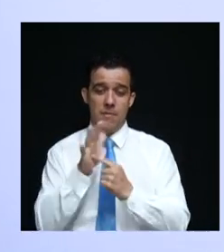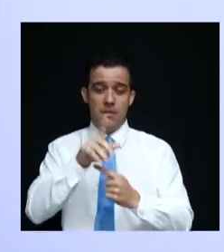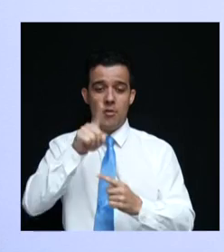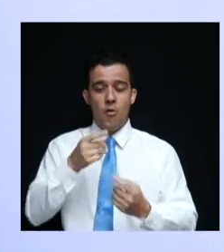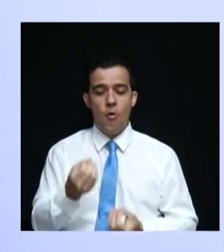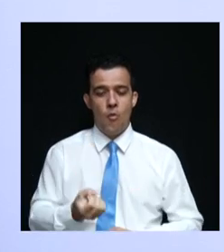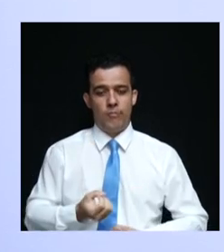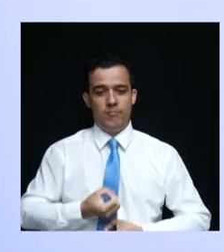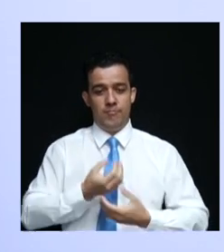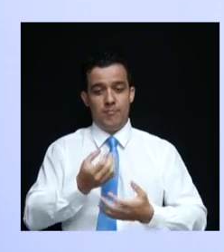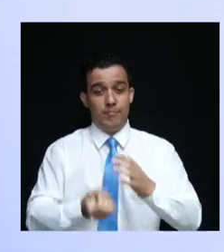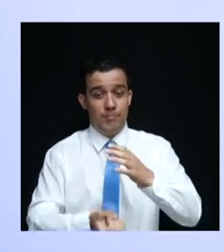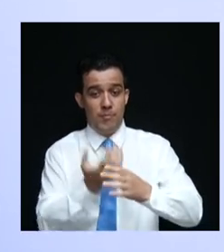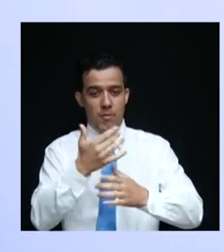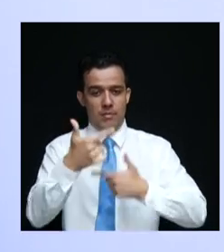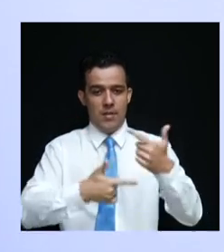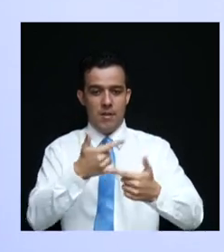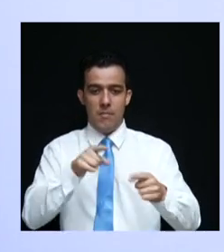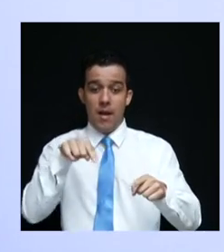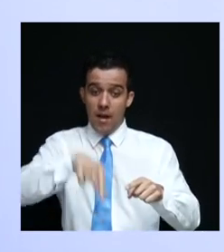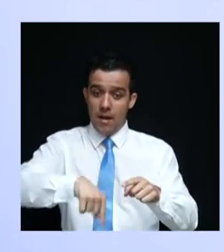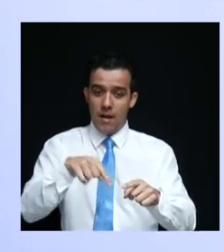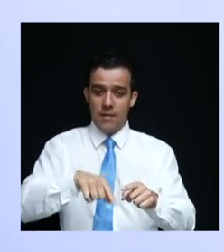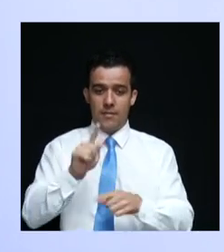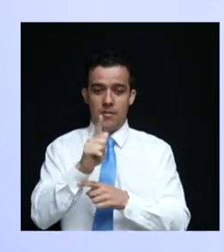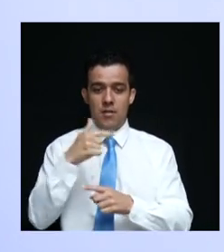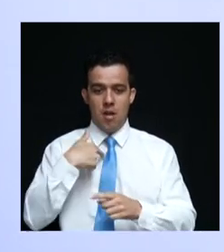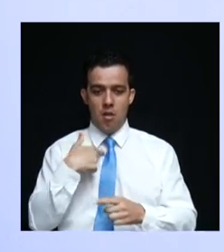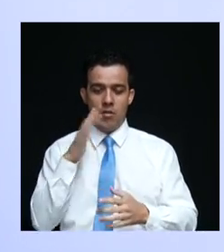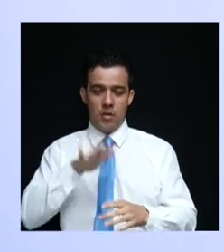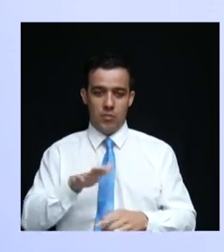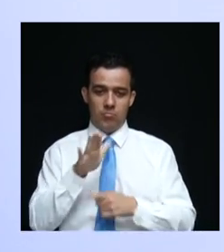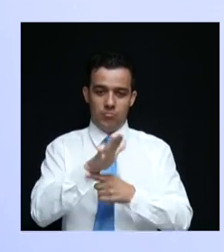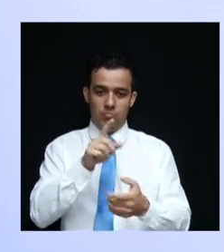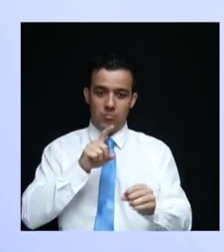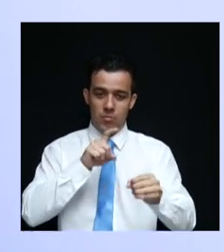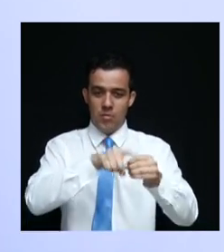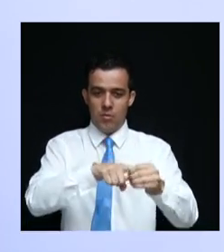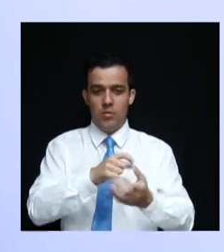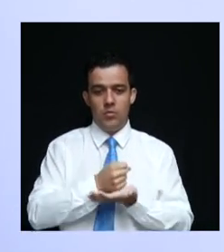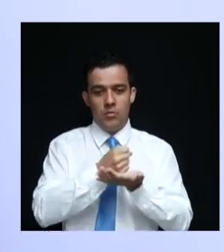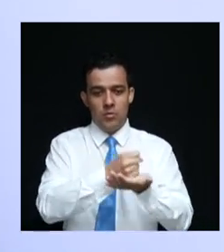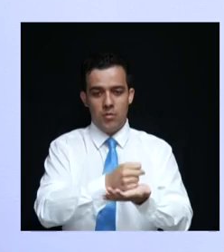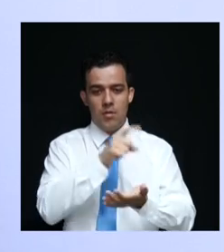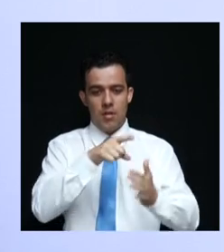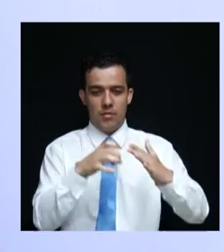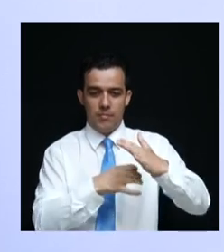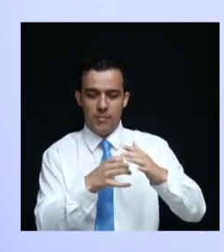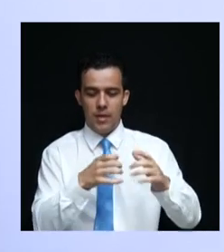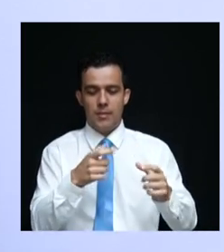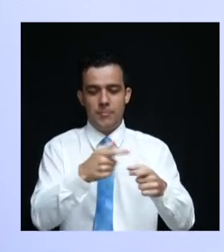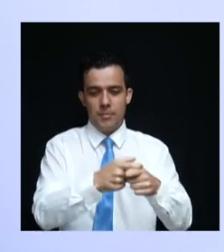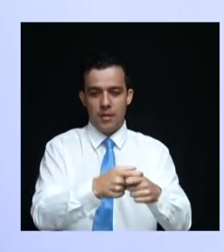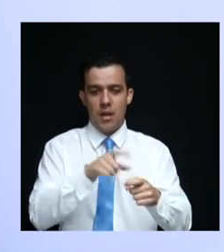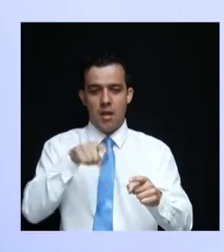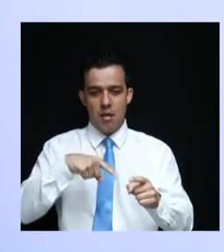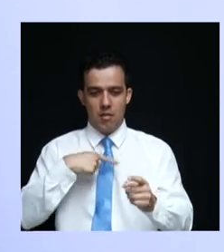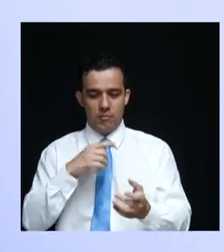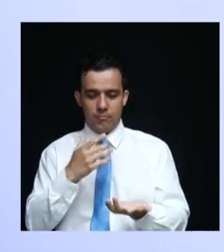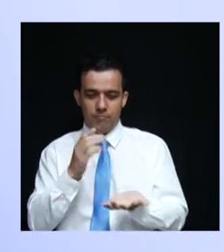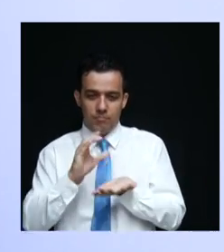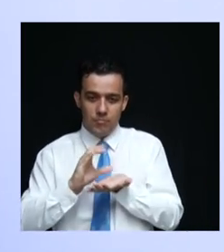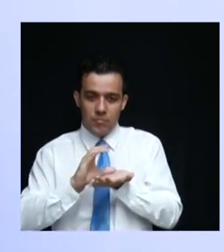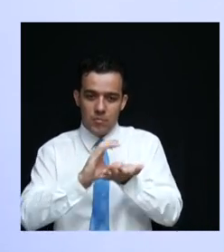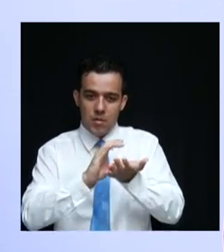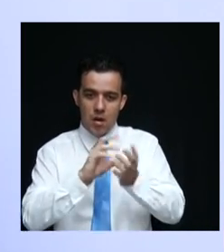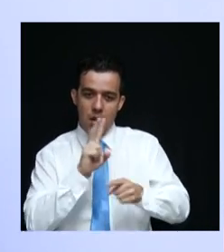em Goiás. Eu quero fomentar as micro e as pequenas empresas, garantindo a elas linhas de crédito para que possam se